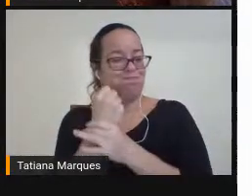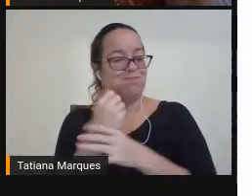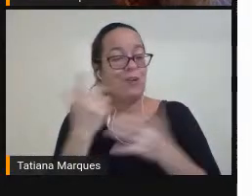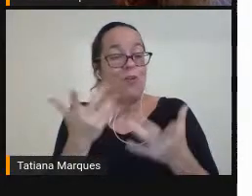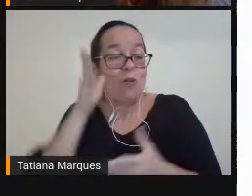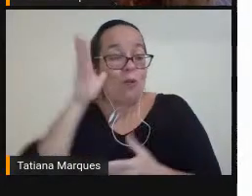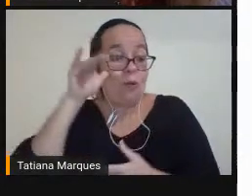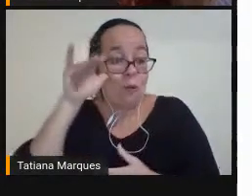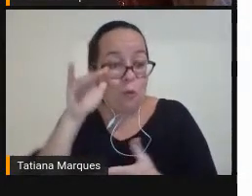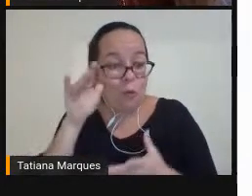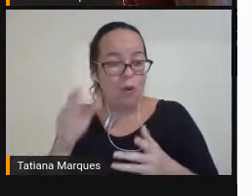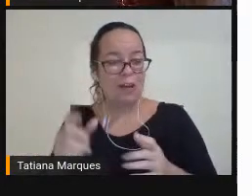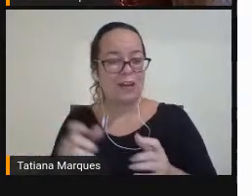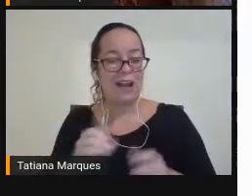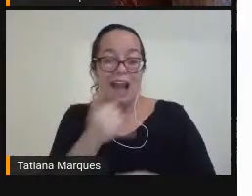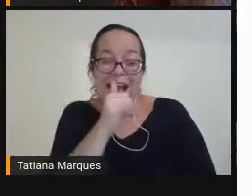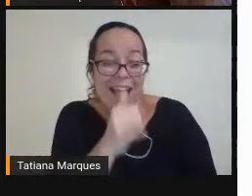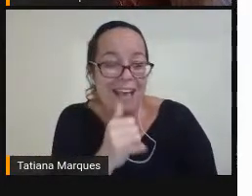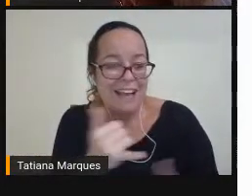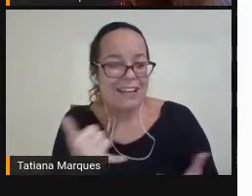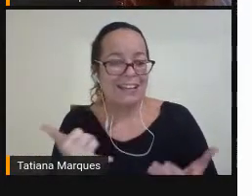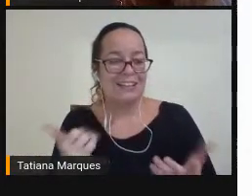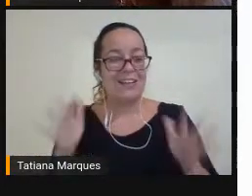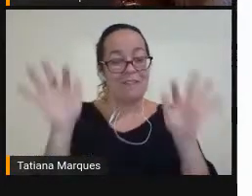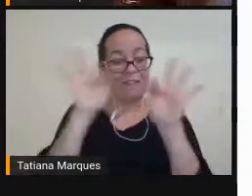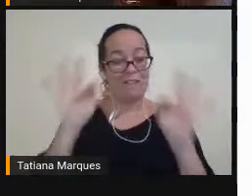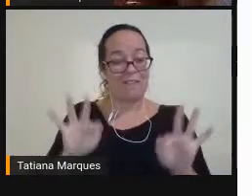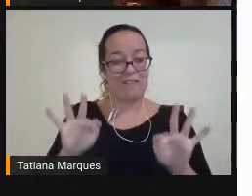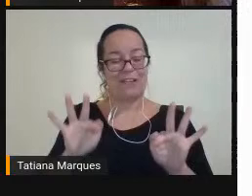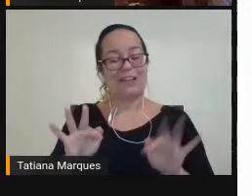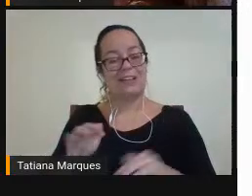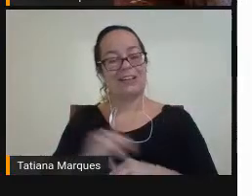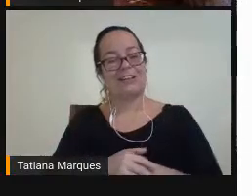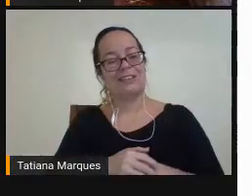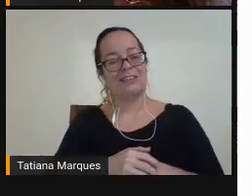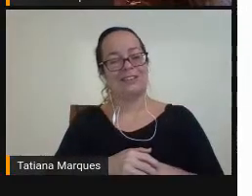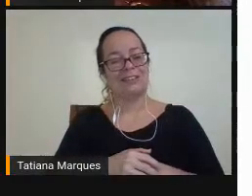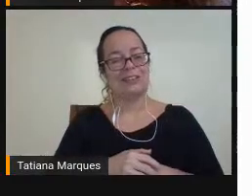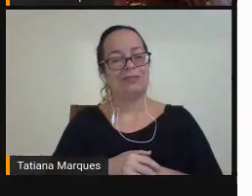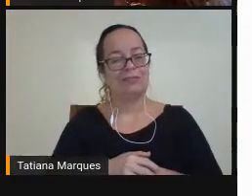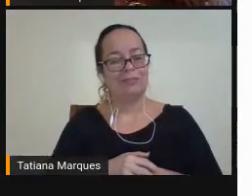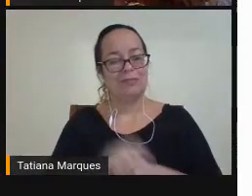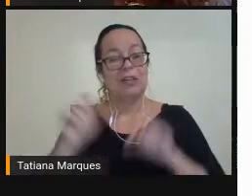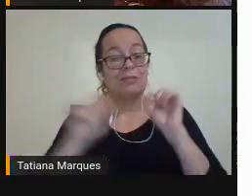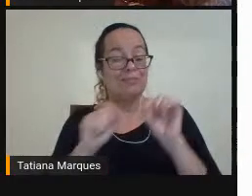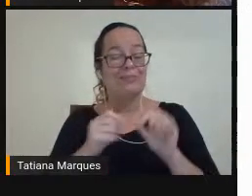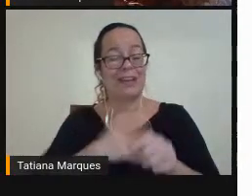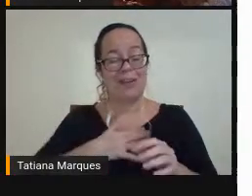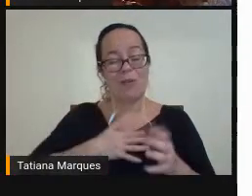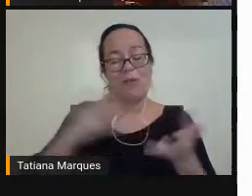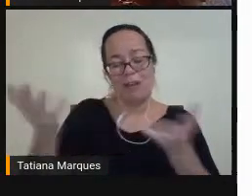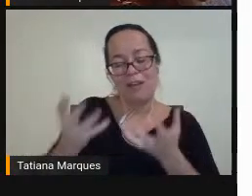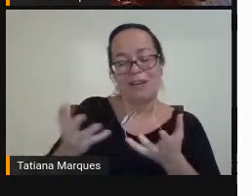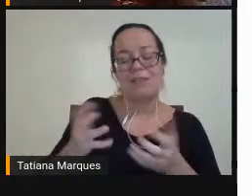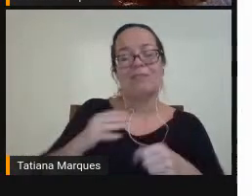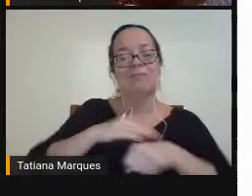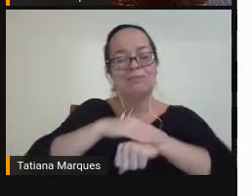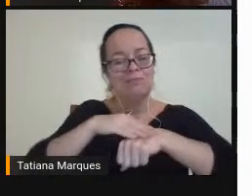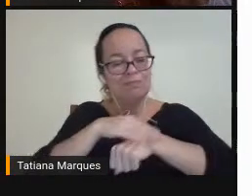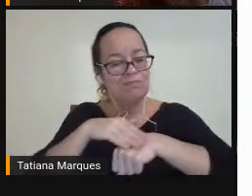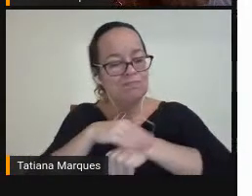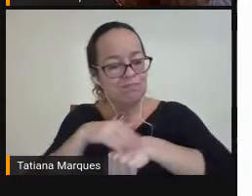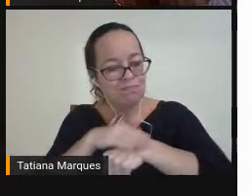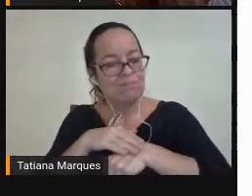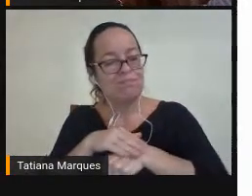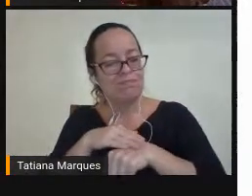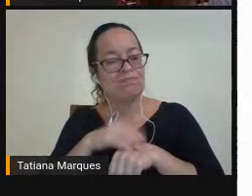Energia Feliz Luz Pessoal Era isso Que eu queria Conversar hoje Um